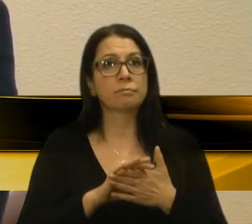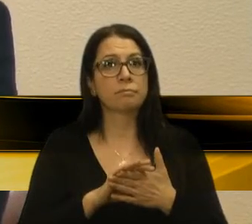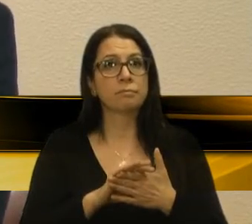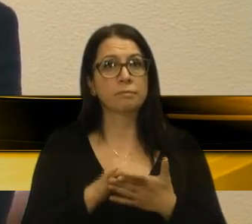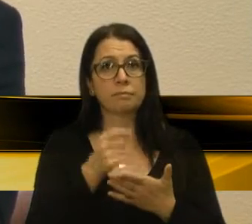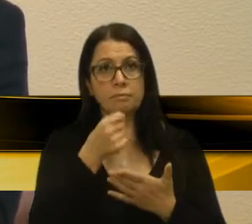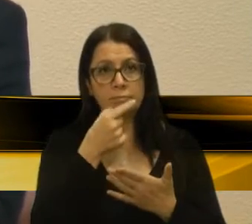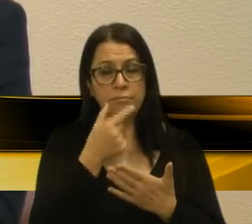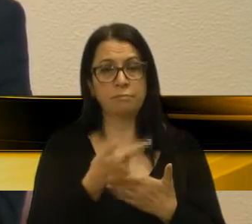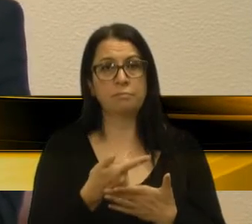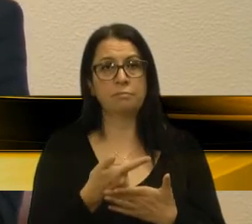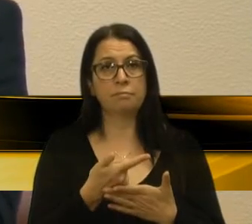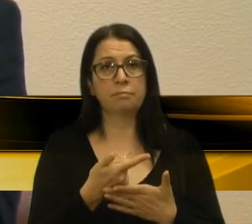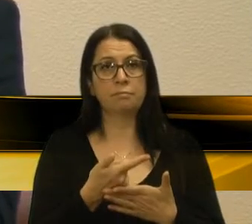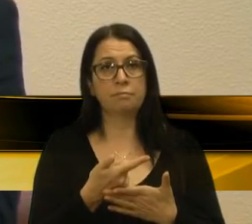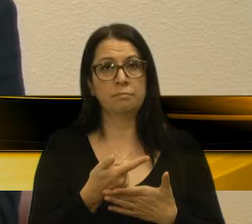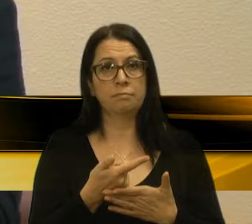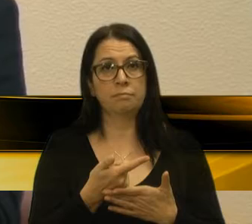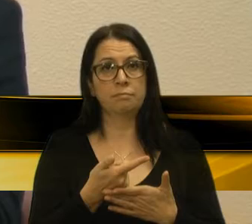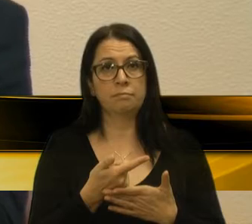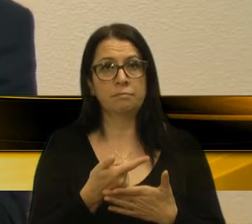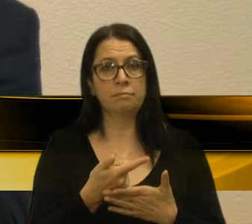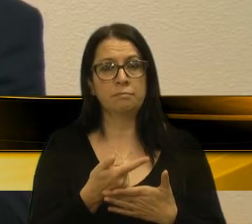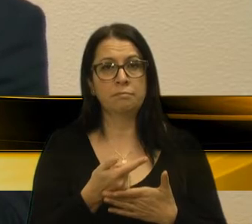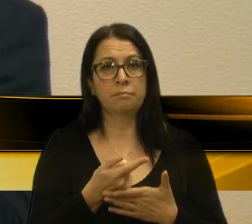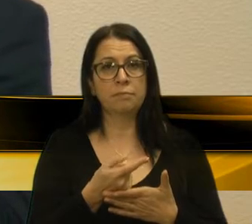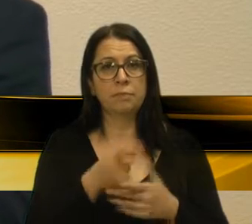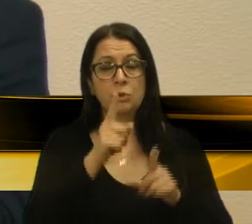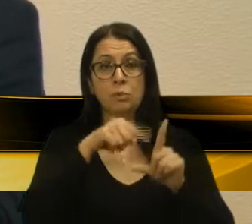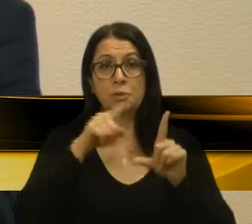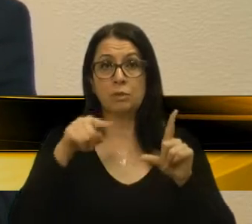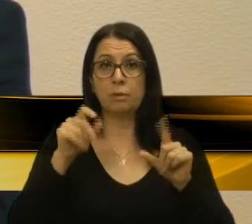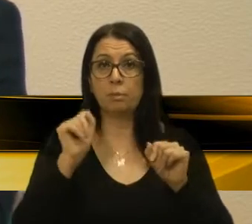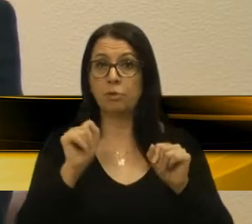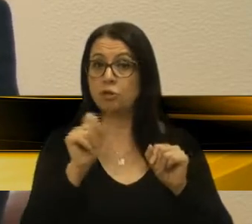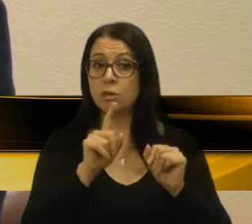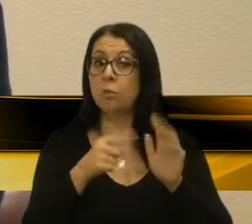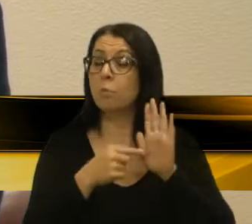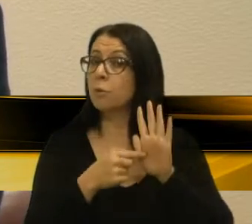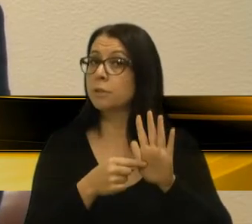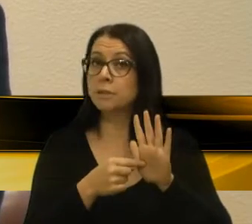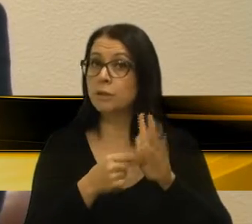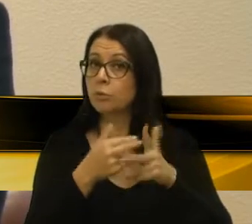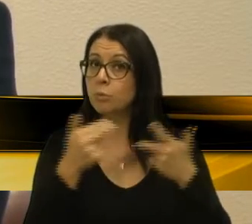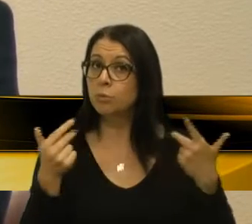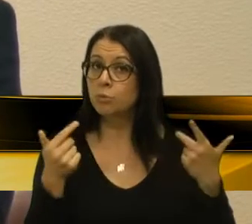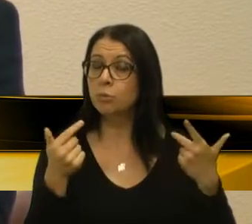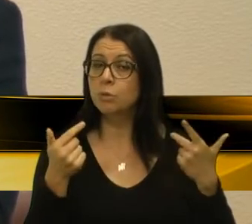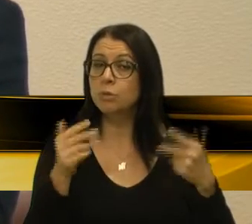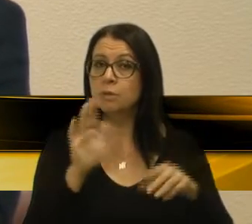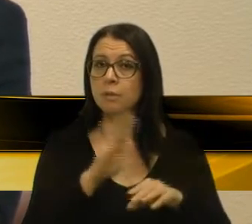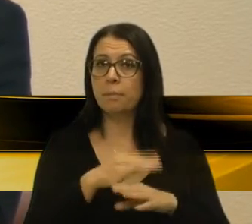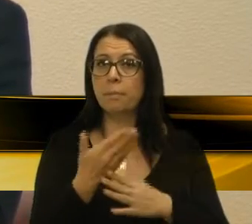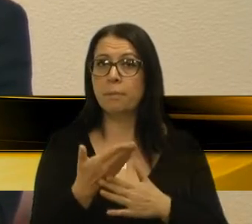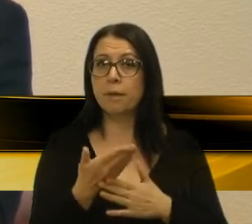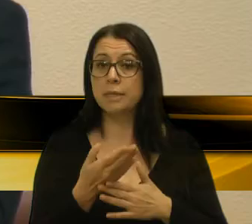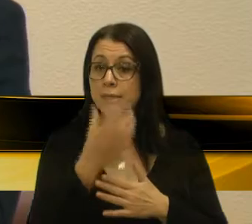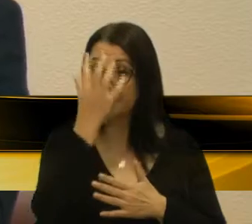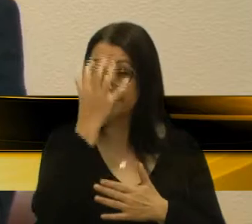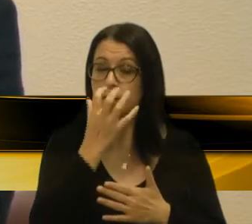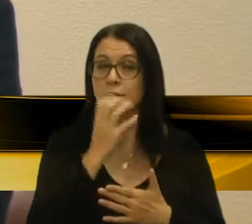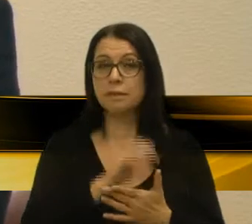medicação e já acomodada o eletrocardiograma pode não acusar alguma situação mais séria.